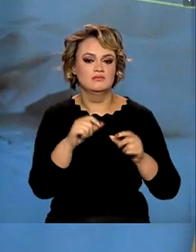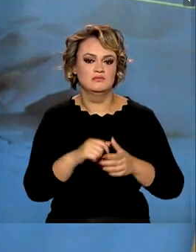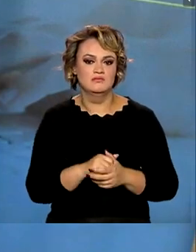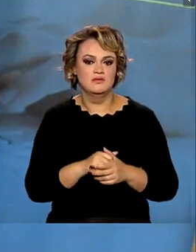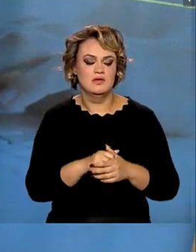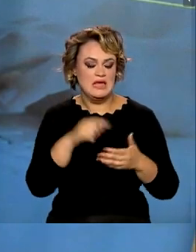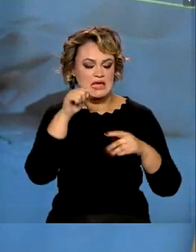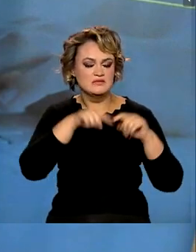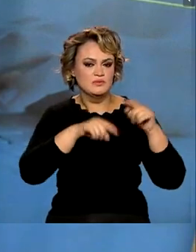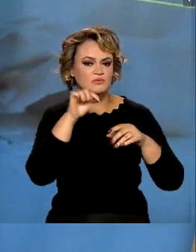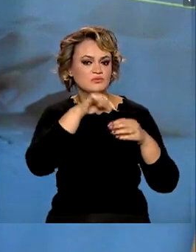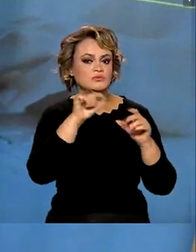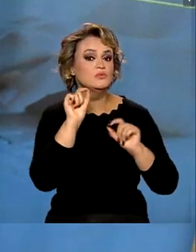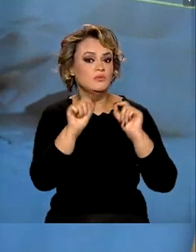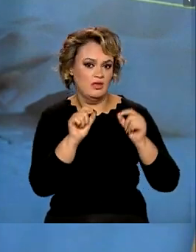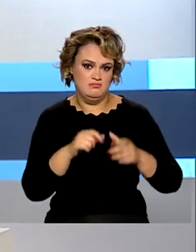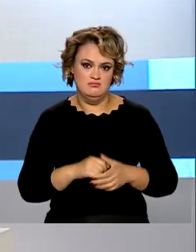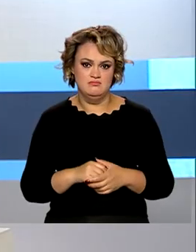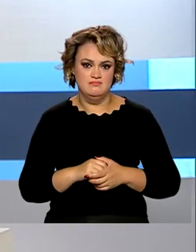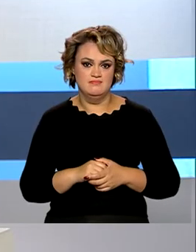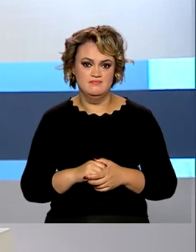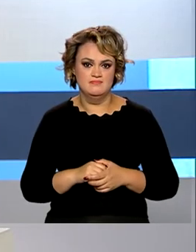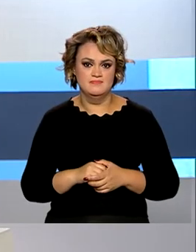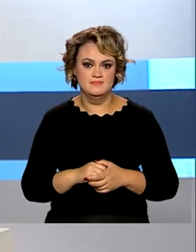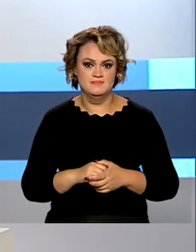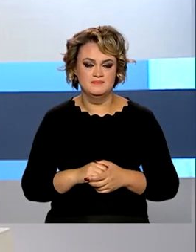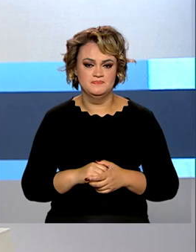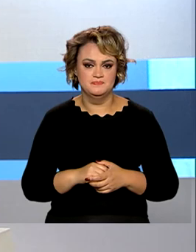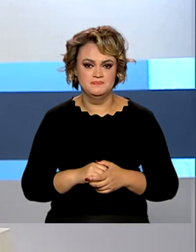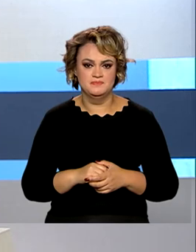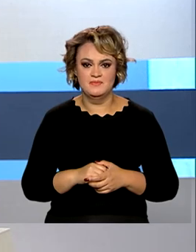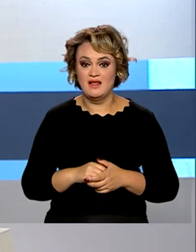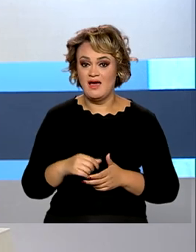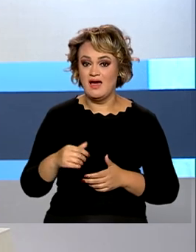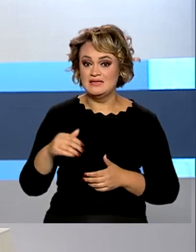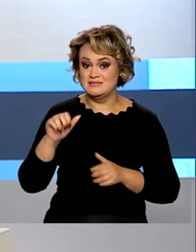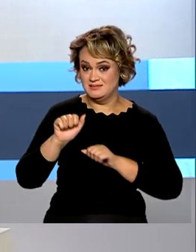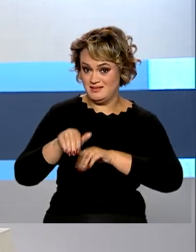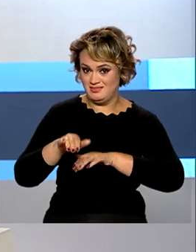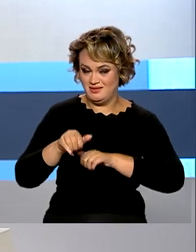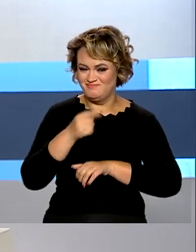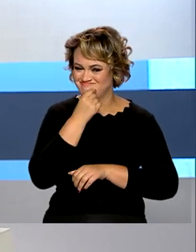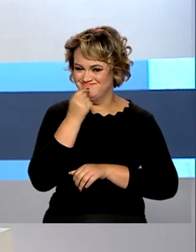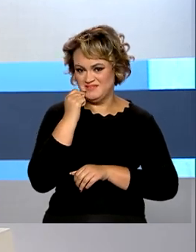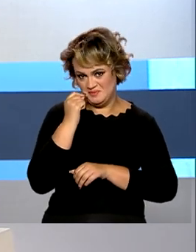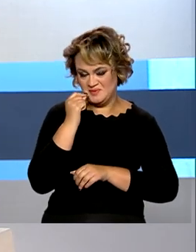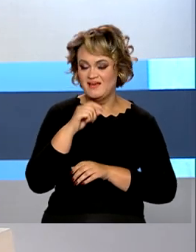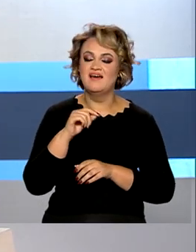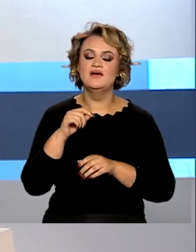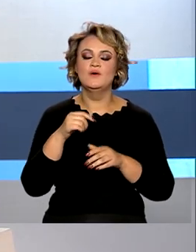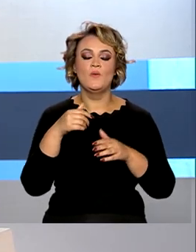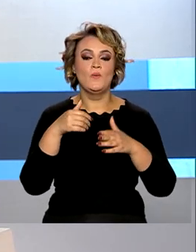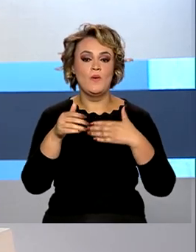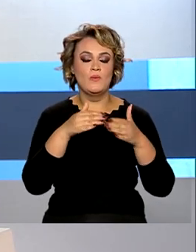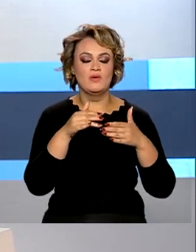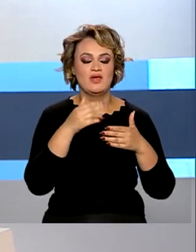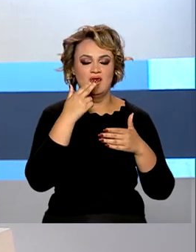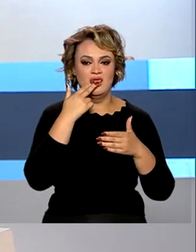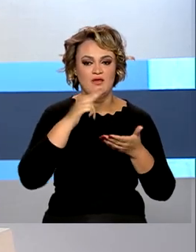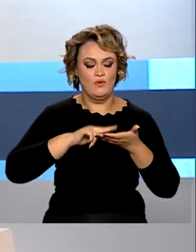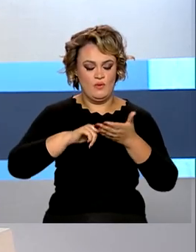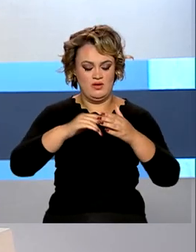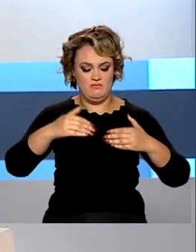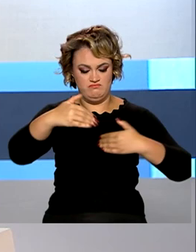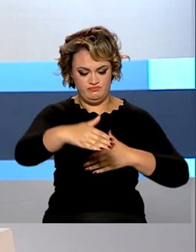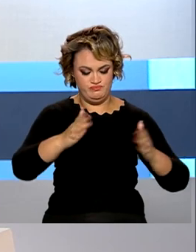produto não contém aquele ingrediente. A partir de setembro, todas as encomendas enviadas pelos